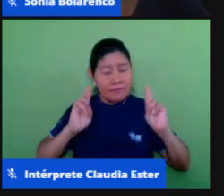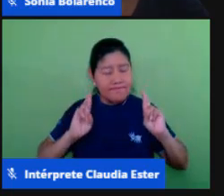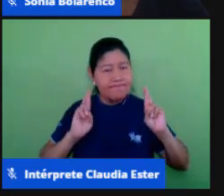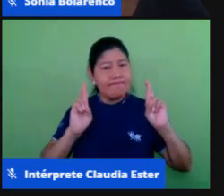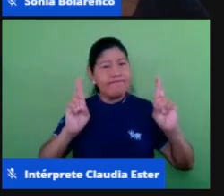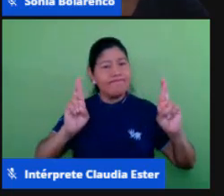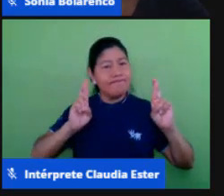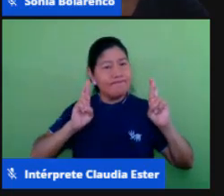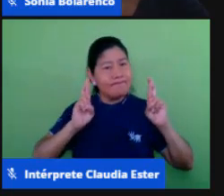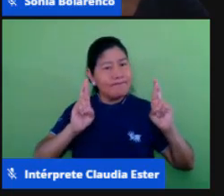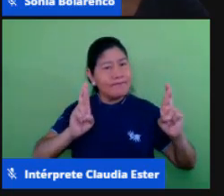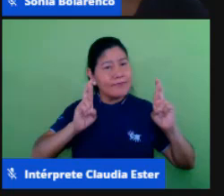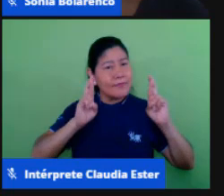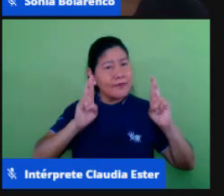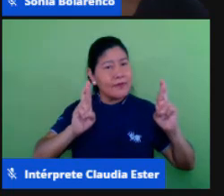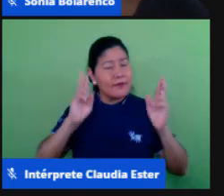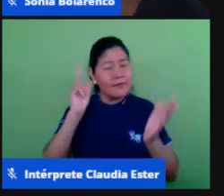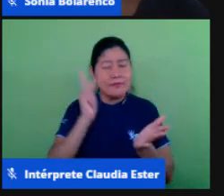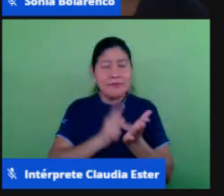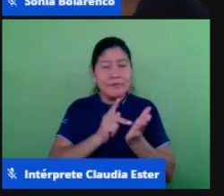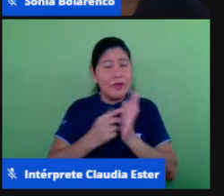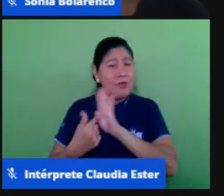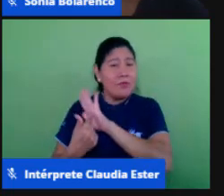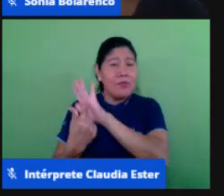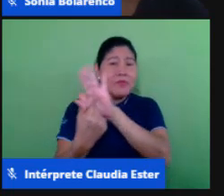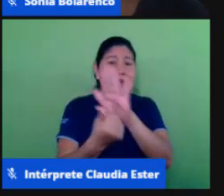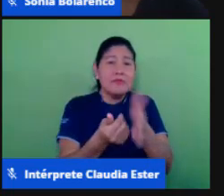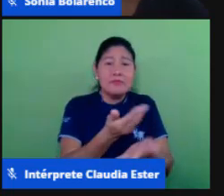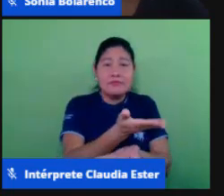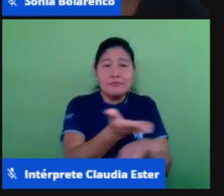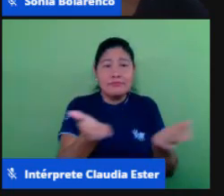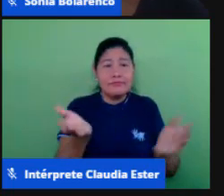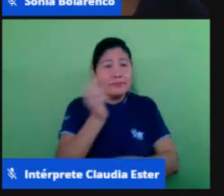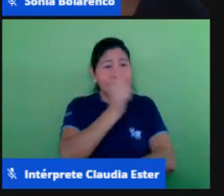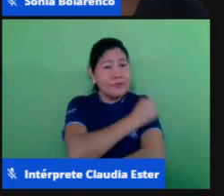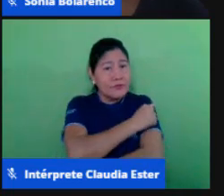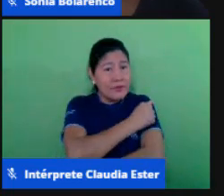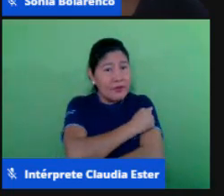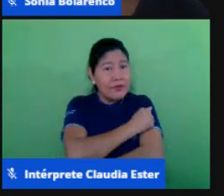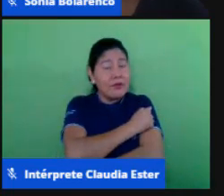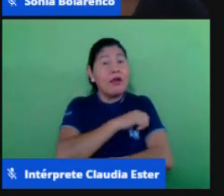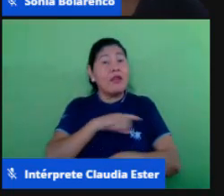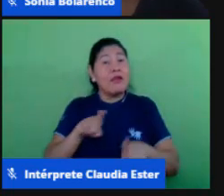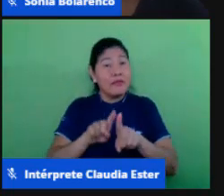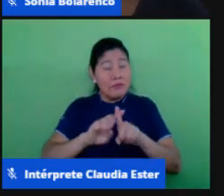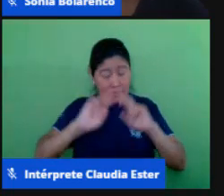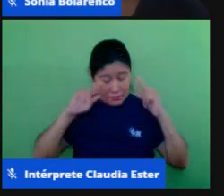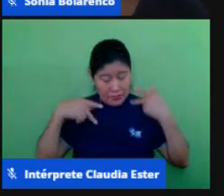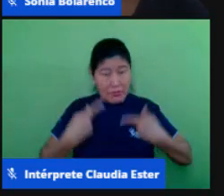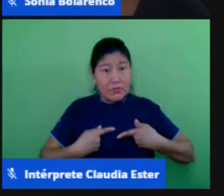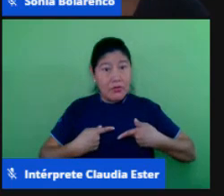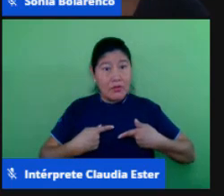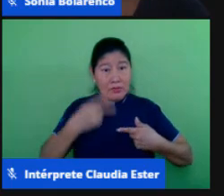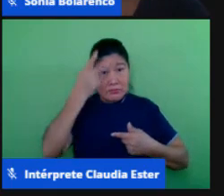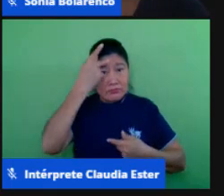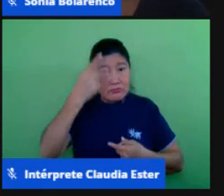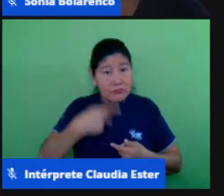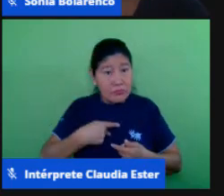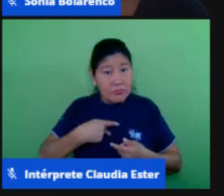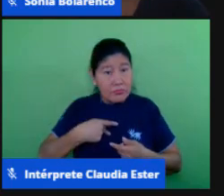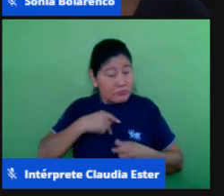trazendo para os nossos alunos e nos atualizando a nós próprios no sentido de